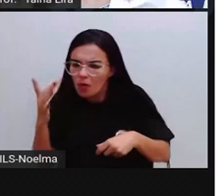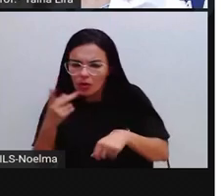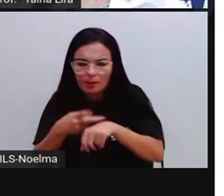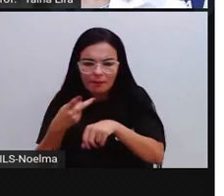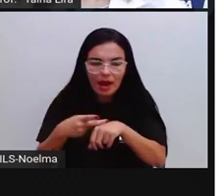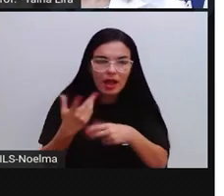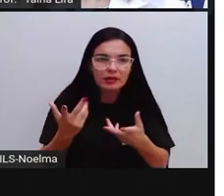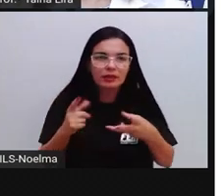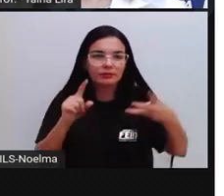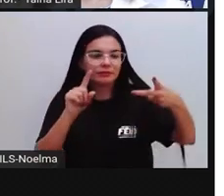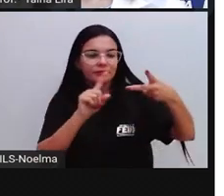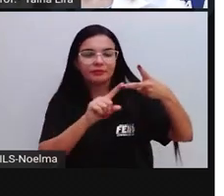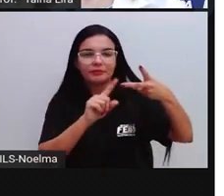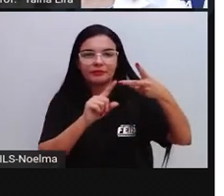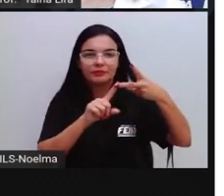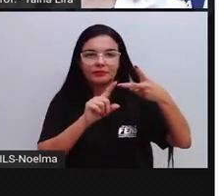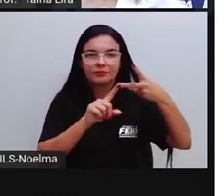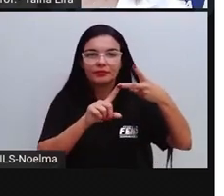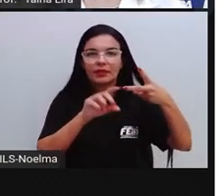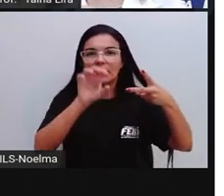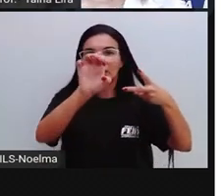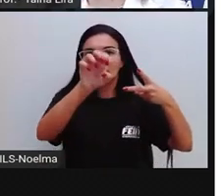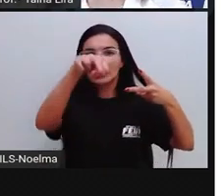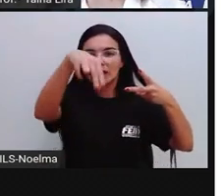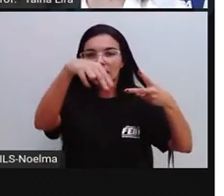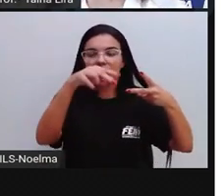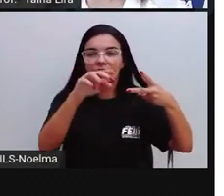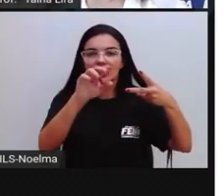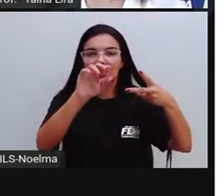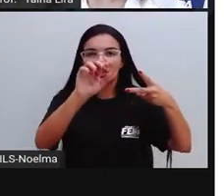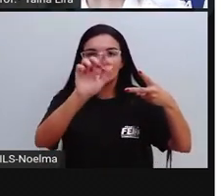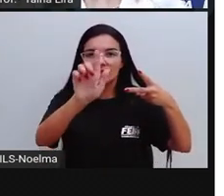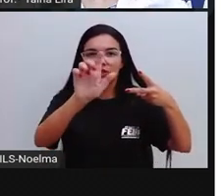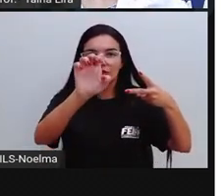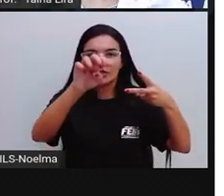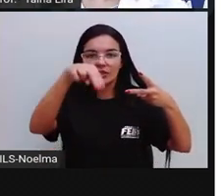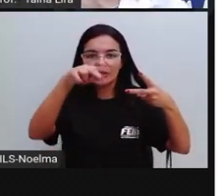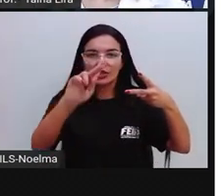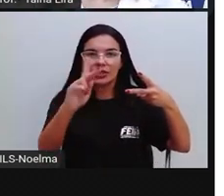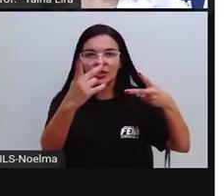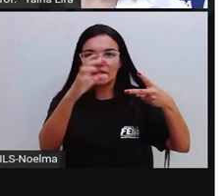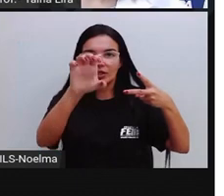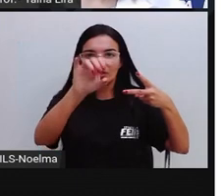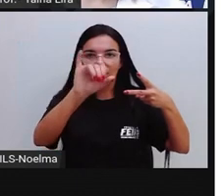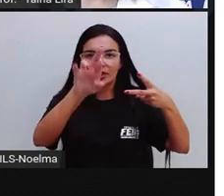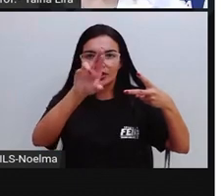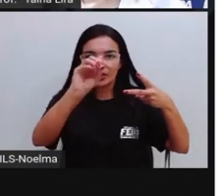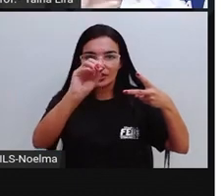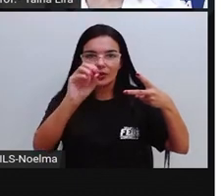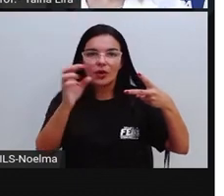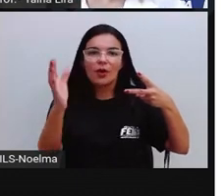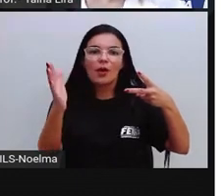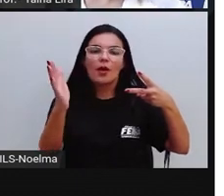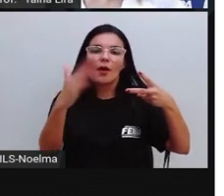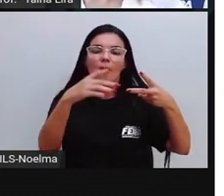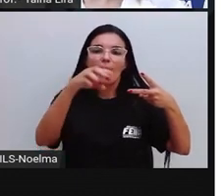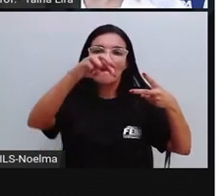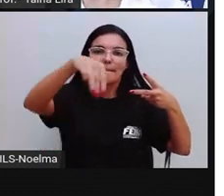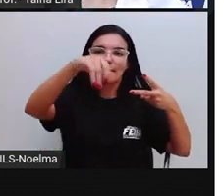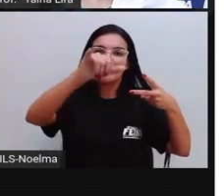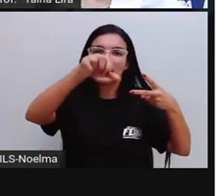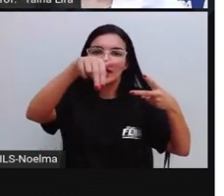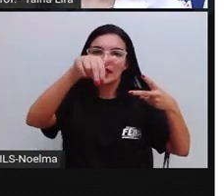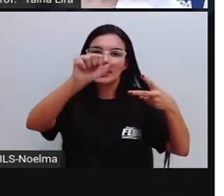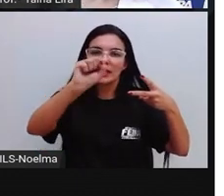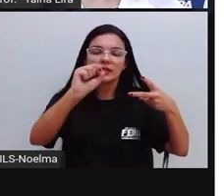engenheiro de minas, que é a pessoa ali responsável por todo o processo de exploração naquela mina, né?